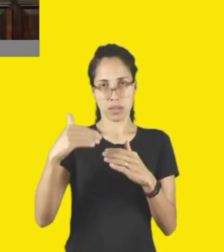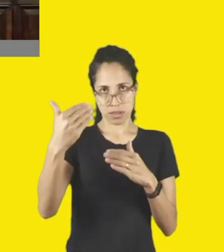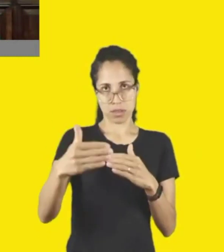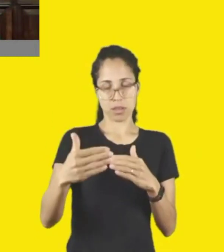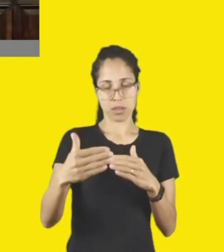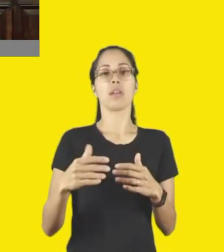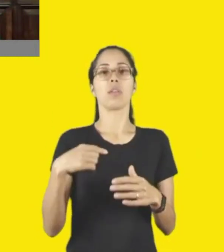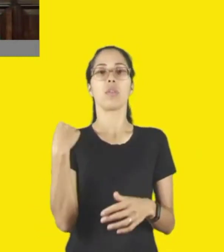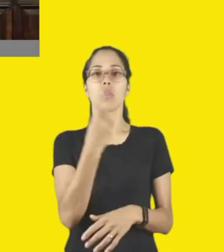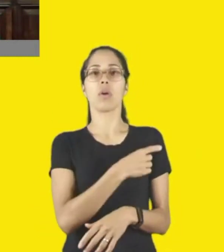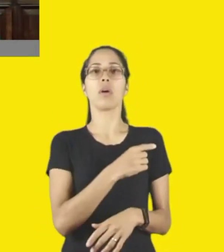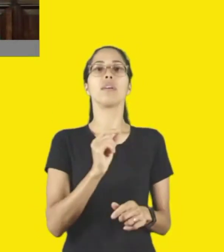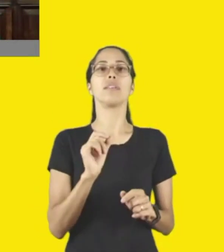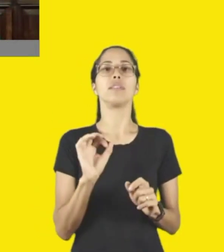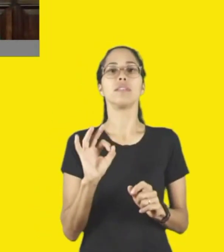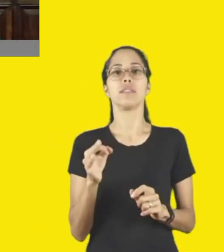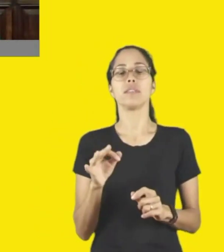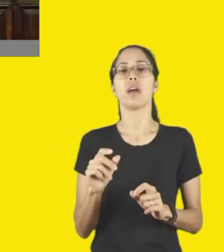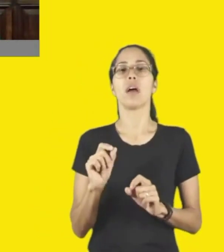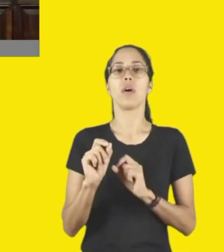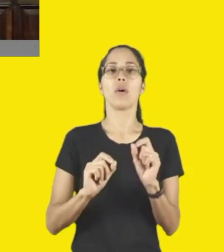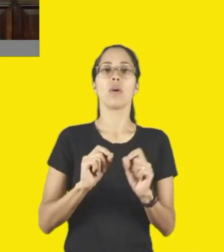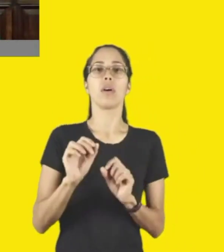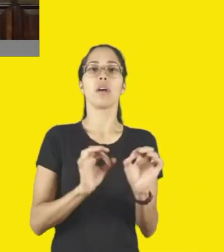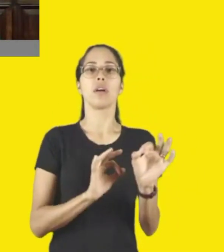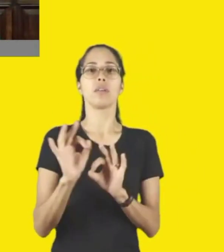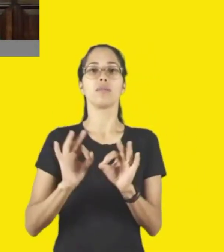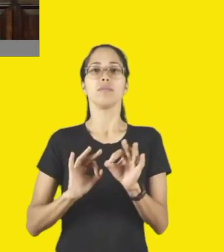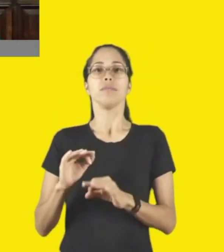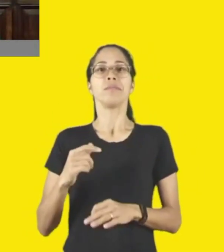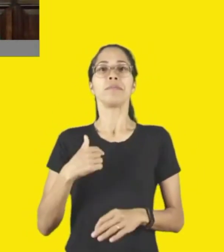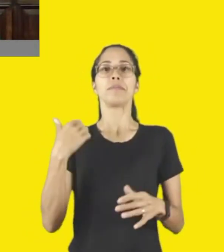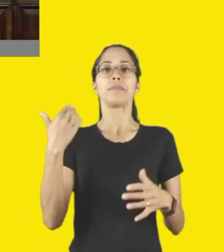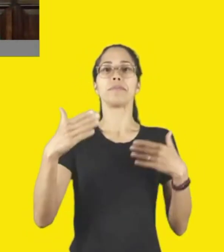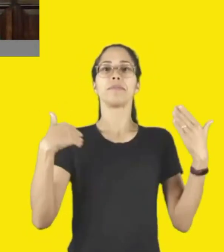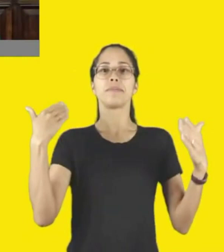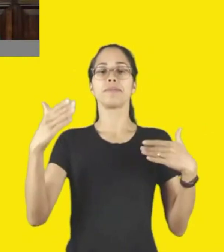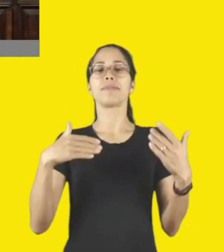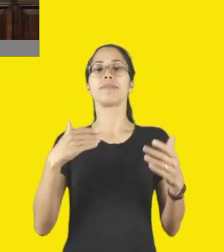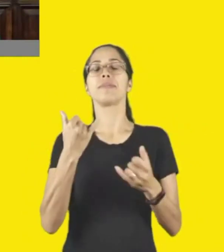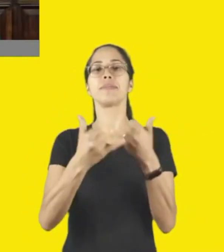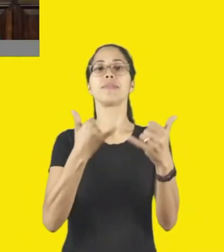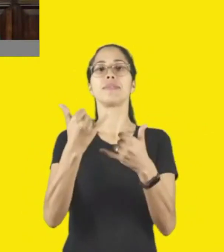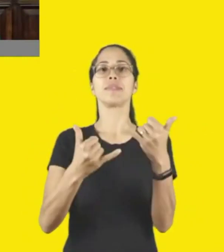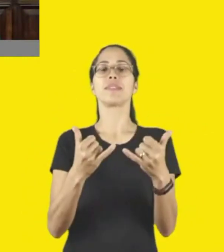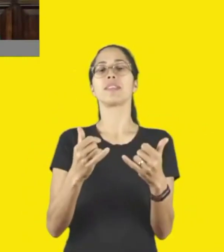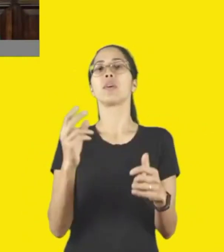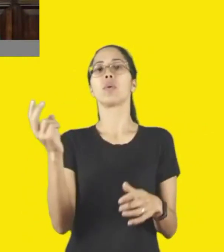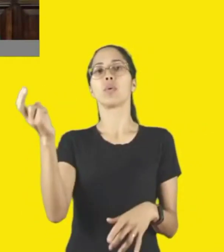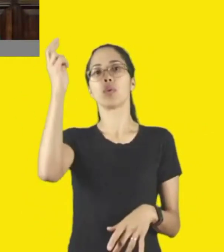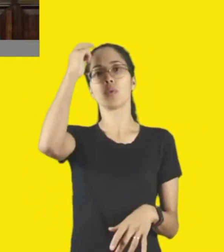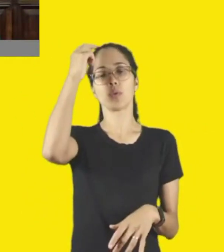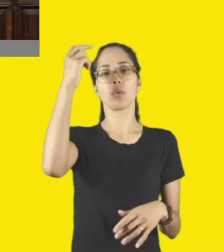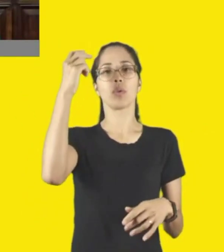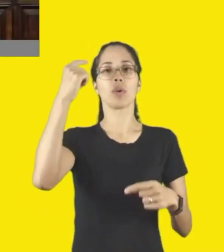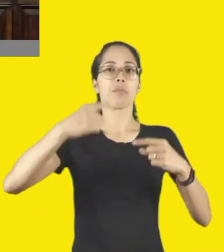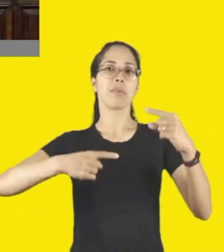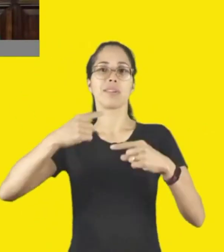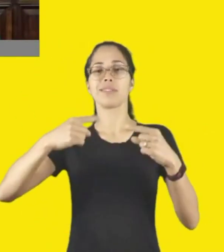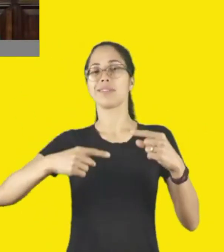passando o chapéu, tá, então, eu até brinco aqui, a cultura não tem partido, não tem nada, tanto que ontem encontrei o Paulo Fiorillo e